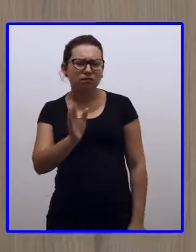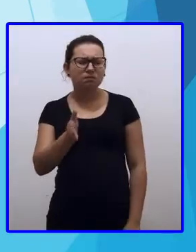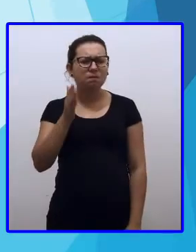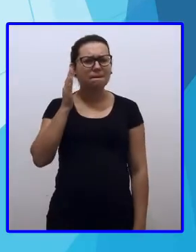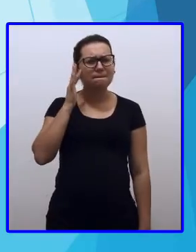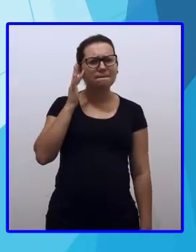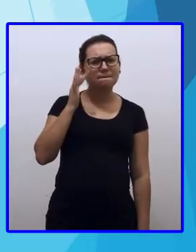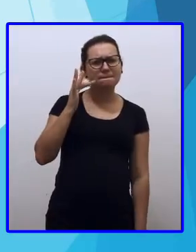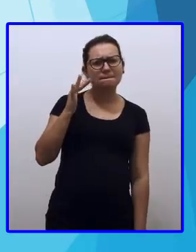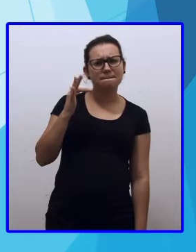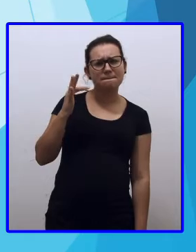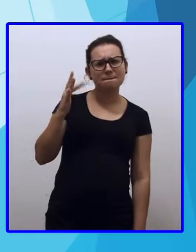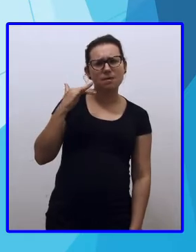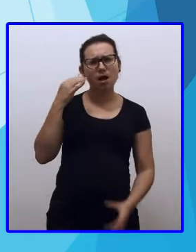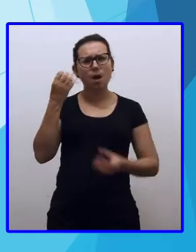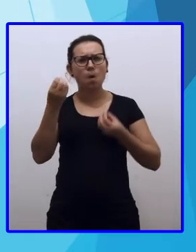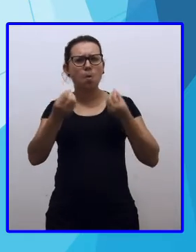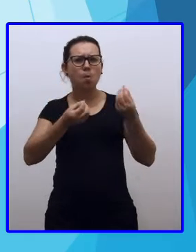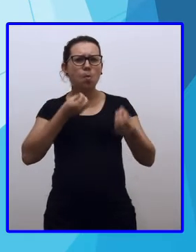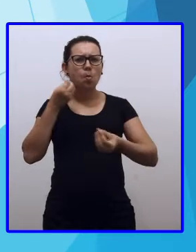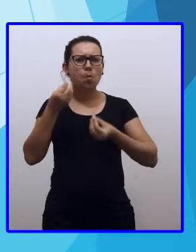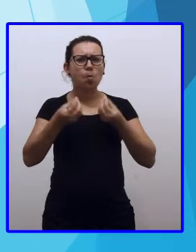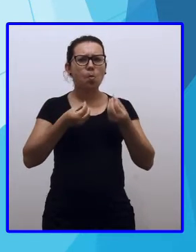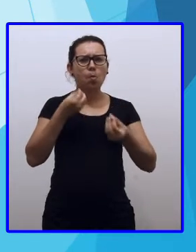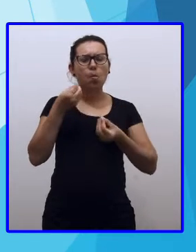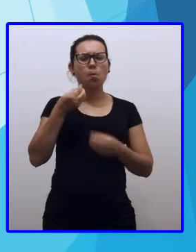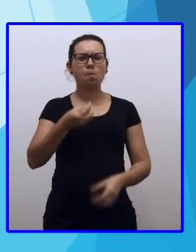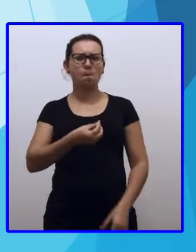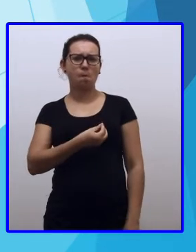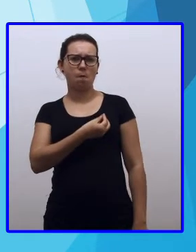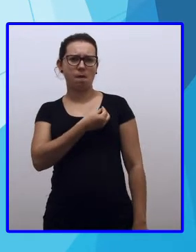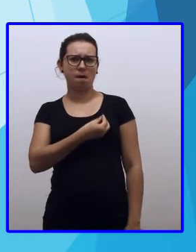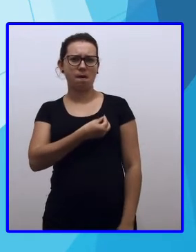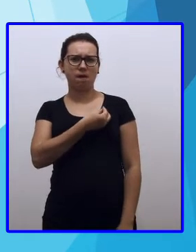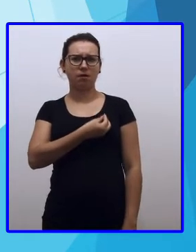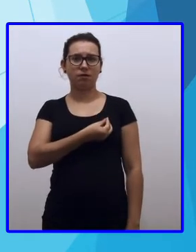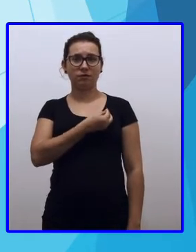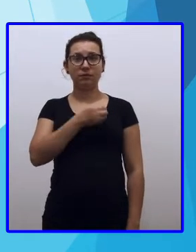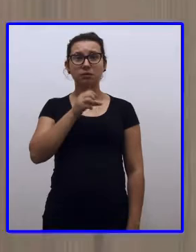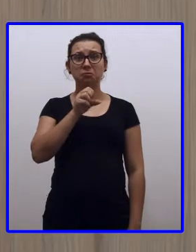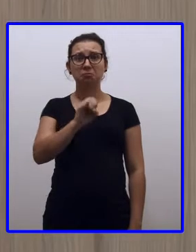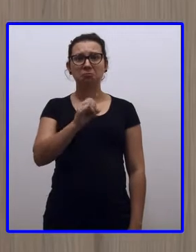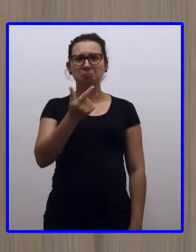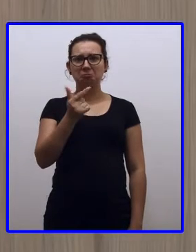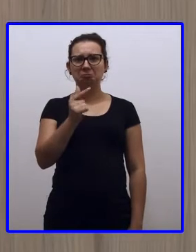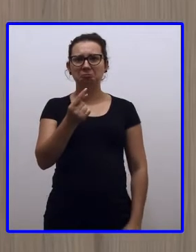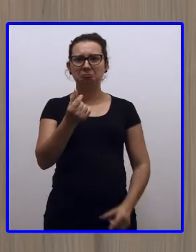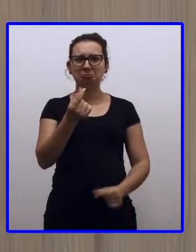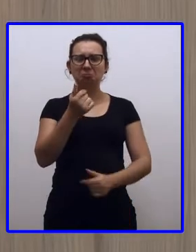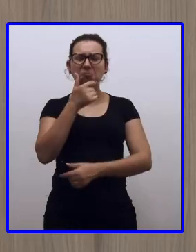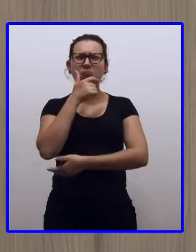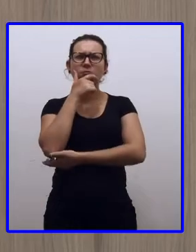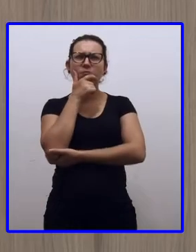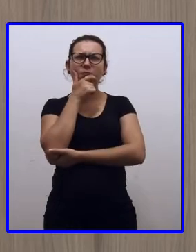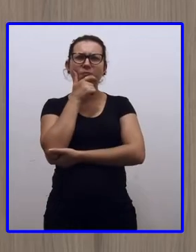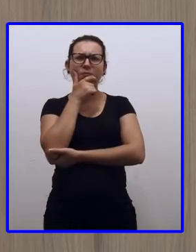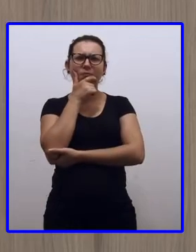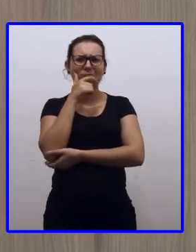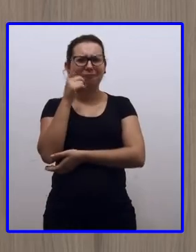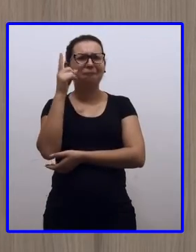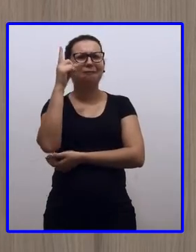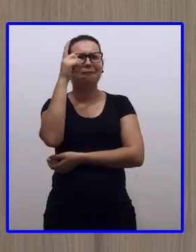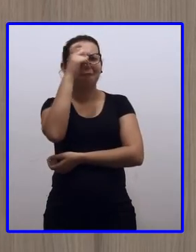como seria a vida sem usar o dinheiro? Ia ser muito